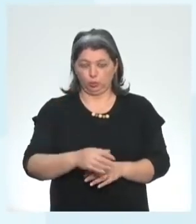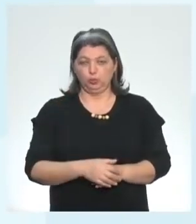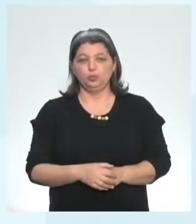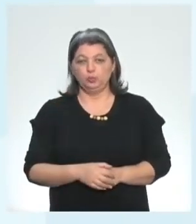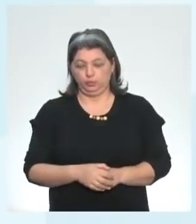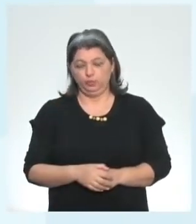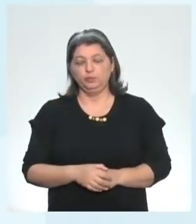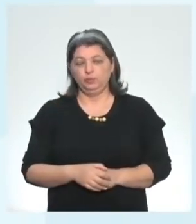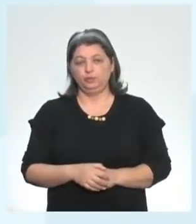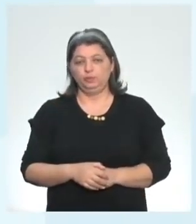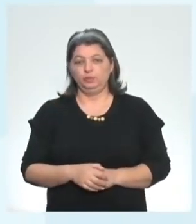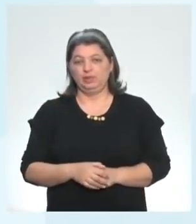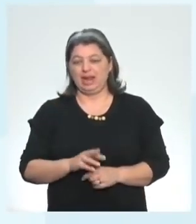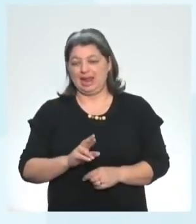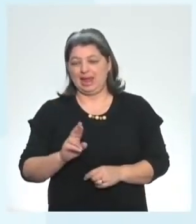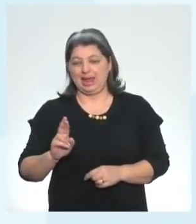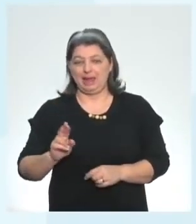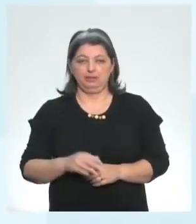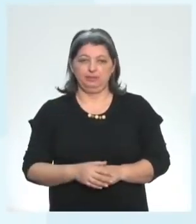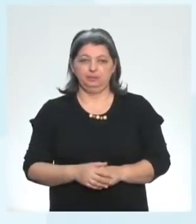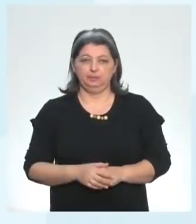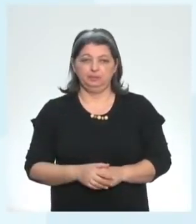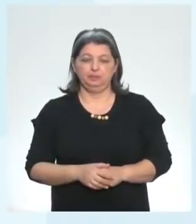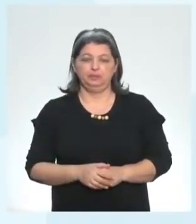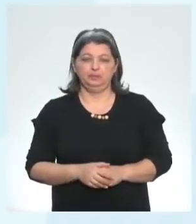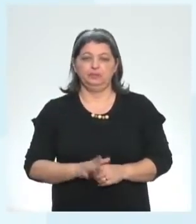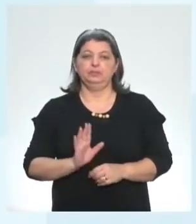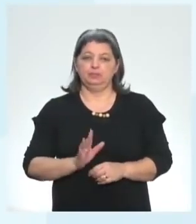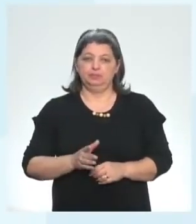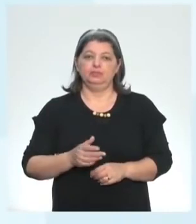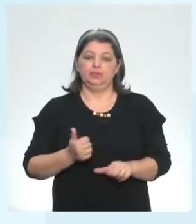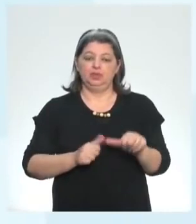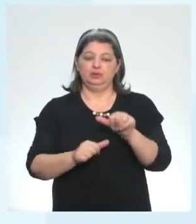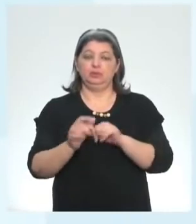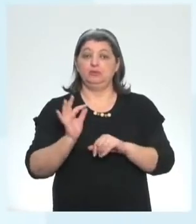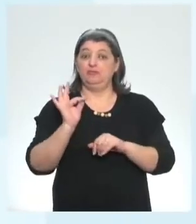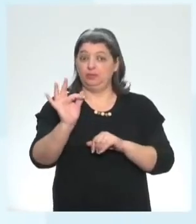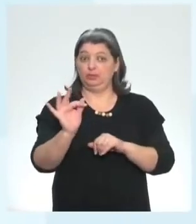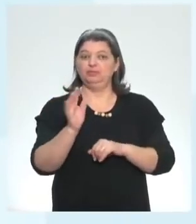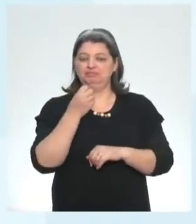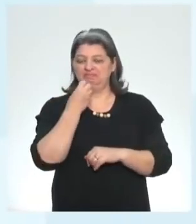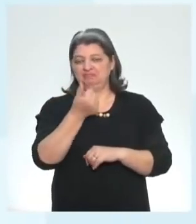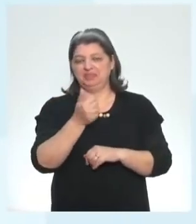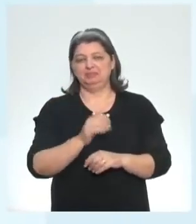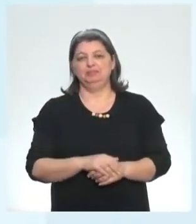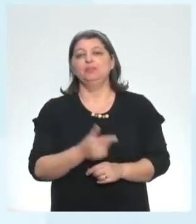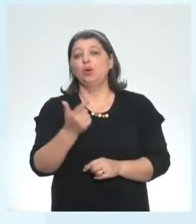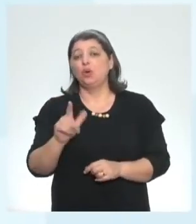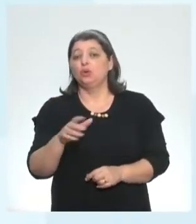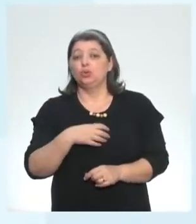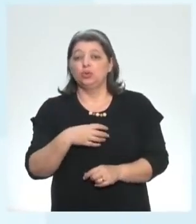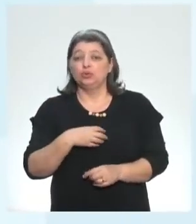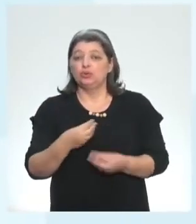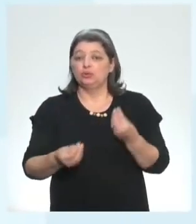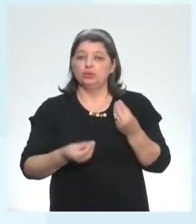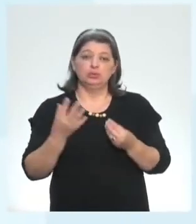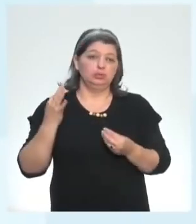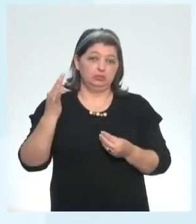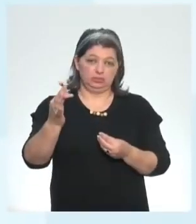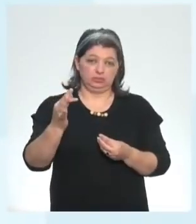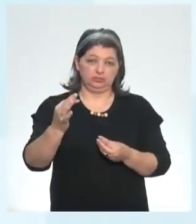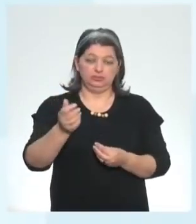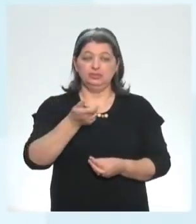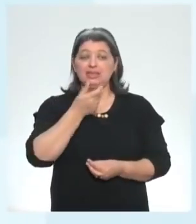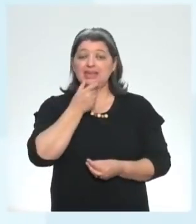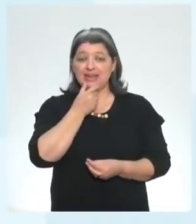prepararei né muito r aí no verbo prepararei então já virou futuro tá lá belezinha uma outra forma da gente usar o futuro em